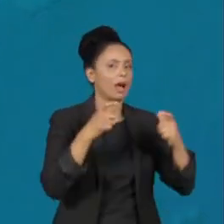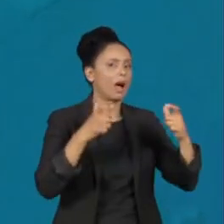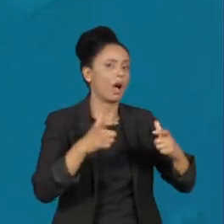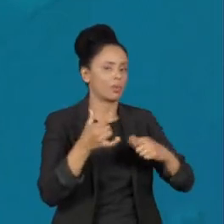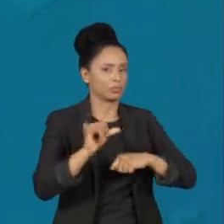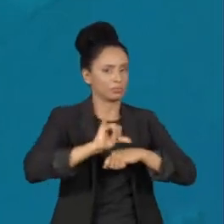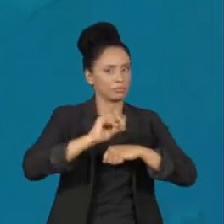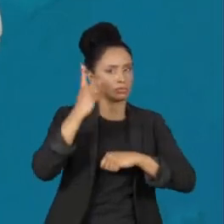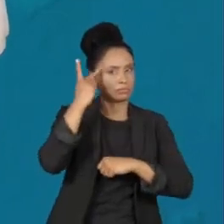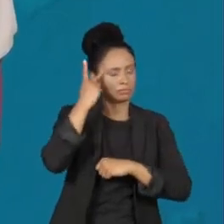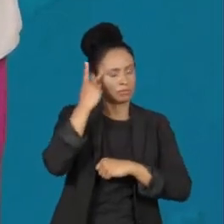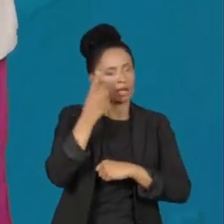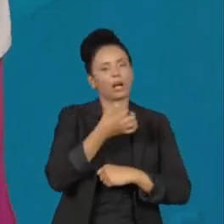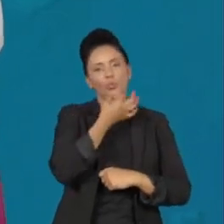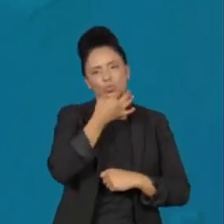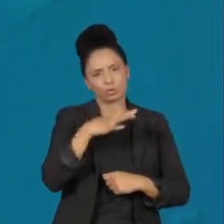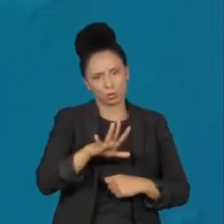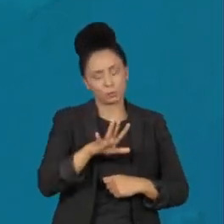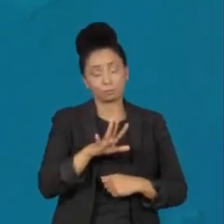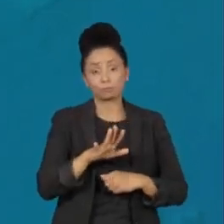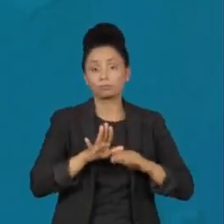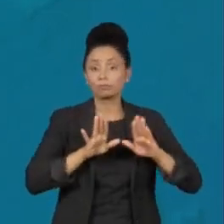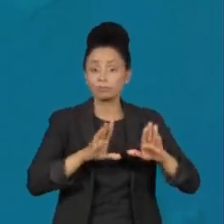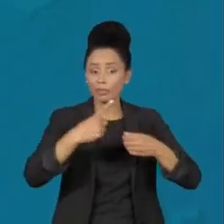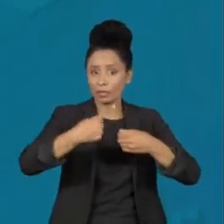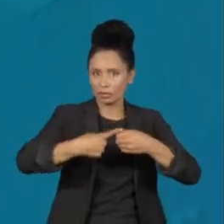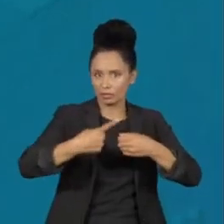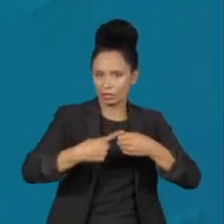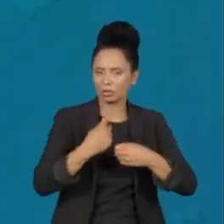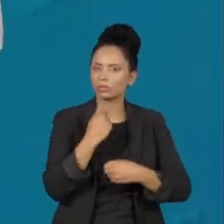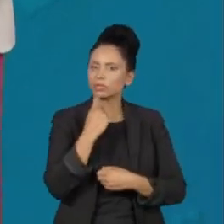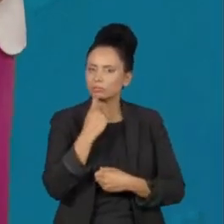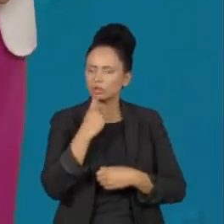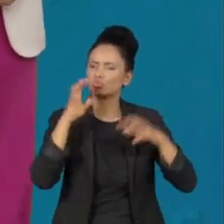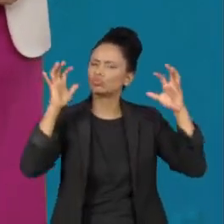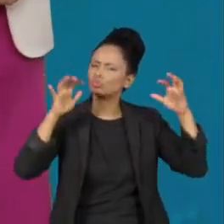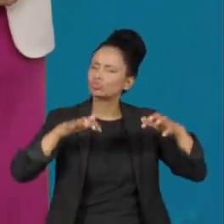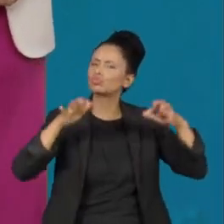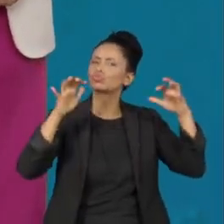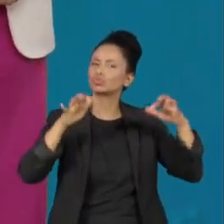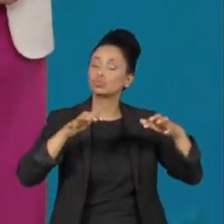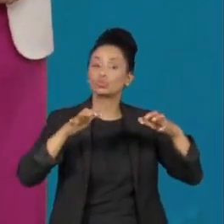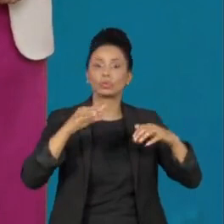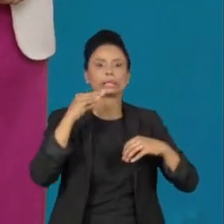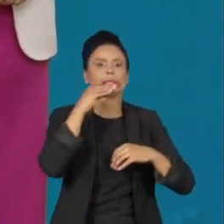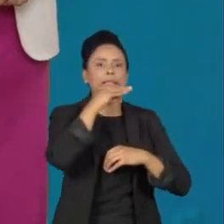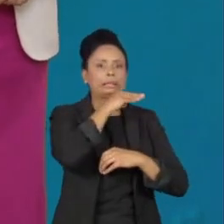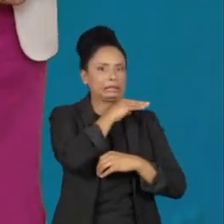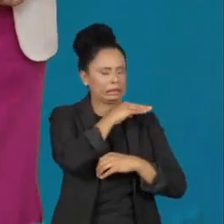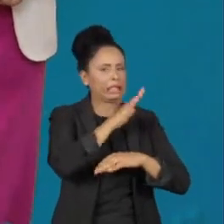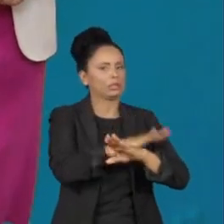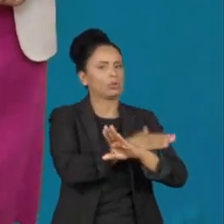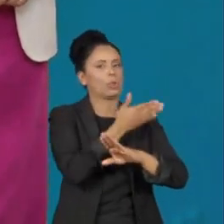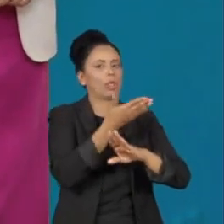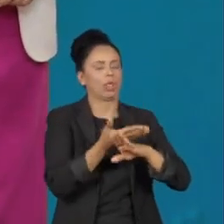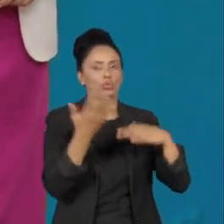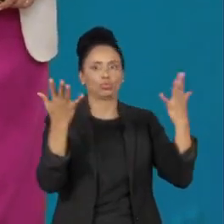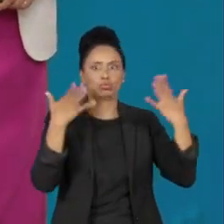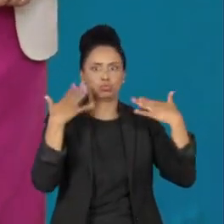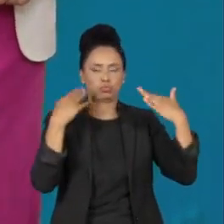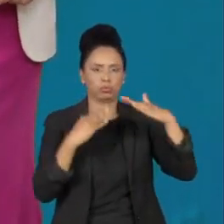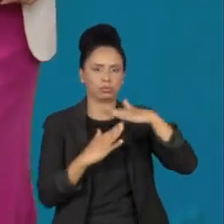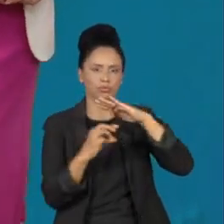e também na região de Santos. Na cidade de Campinas, mesmo com a chuva, hoje é um dia quente, com máxima chegando a 32